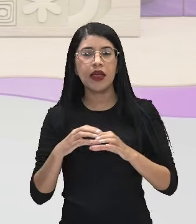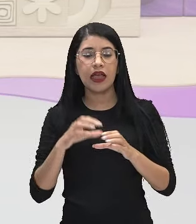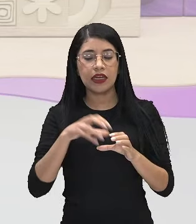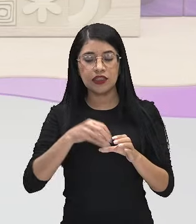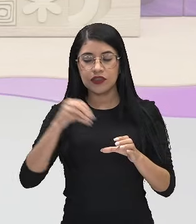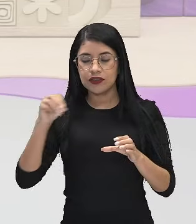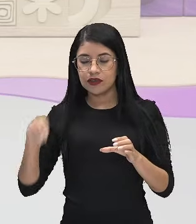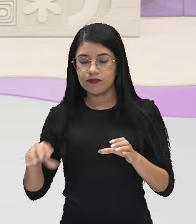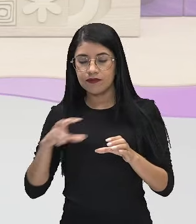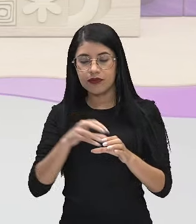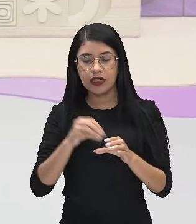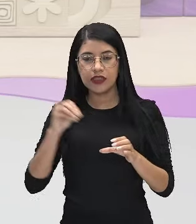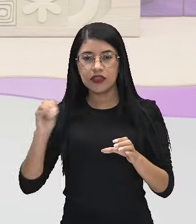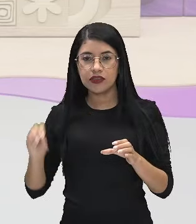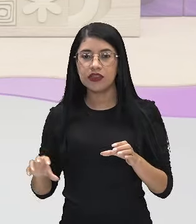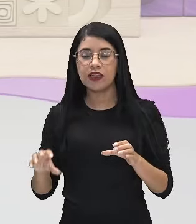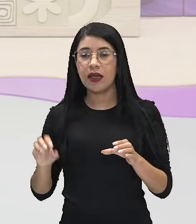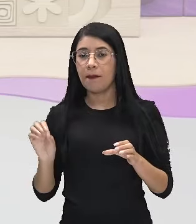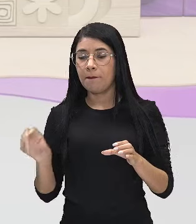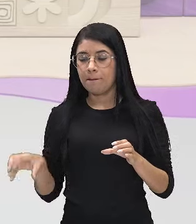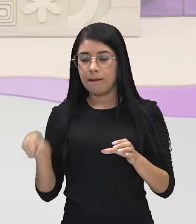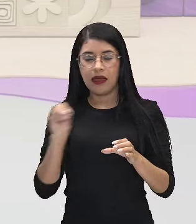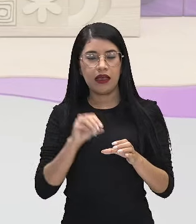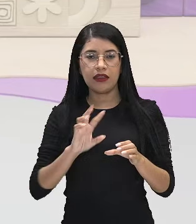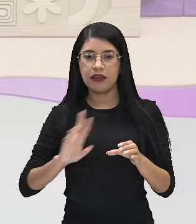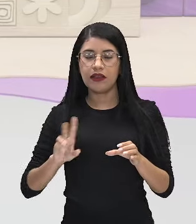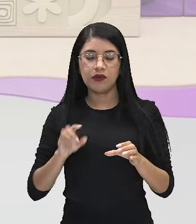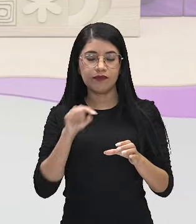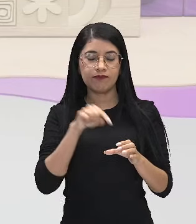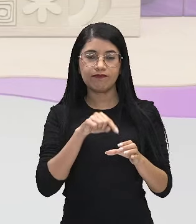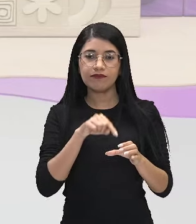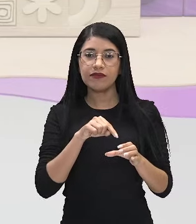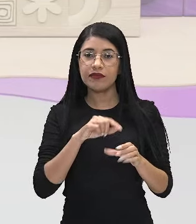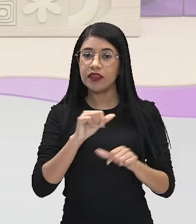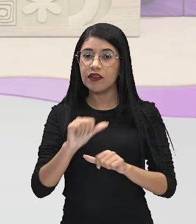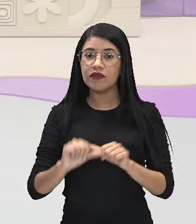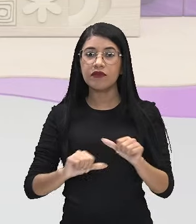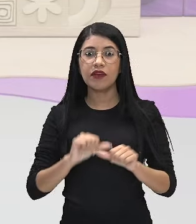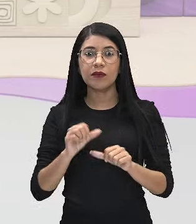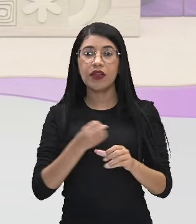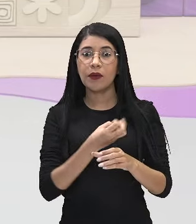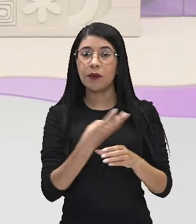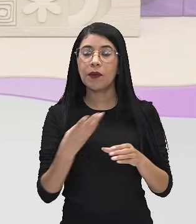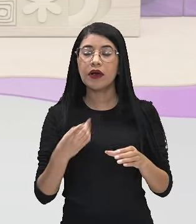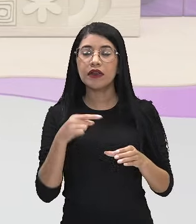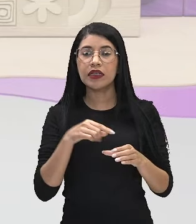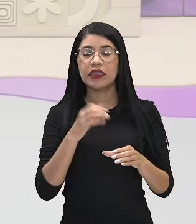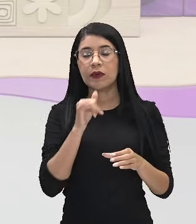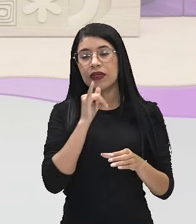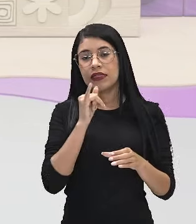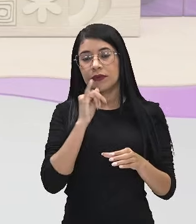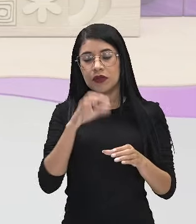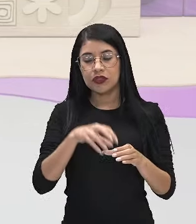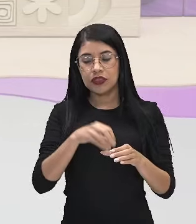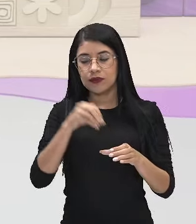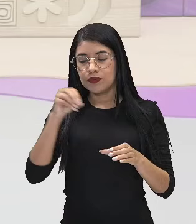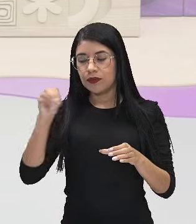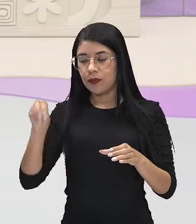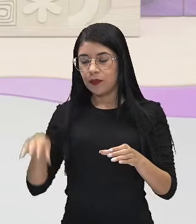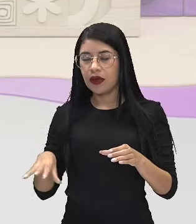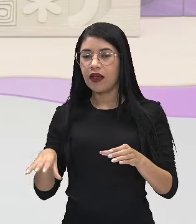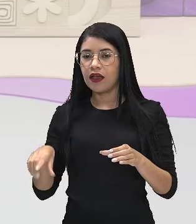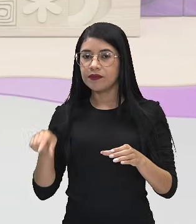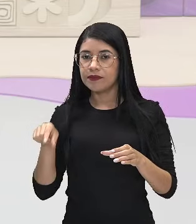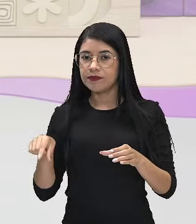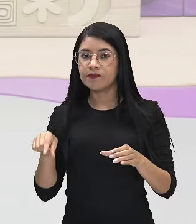reposição, a composição da urna vai mudar. Então, se eu retirar uma bola de dentro dessa urna,